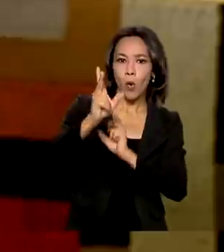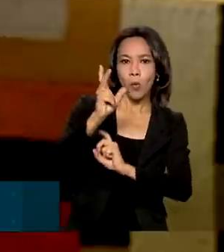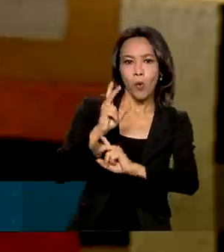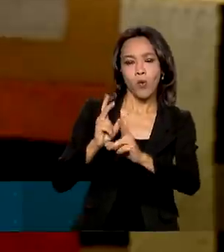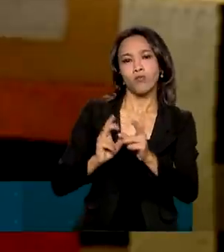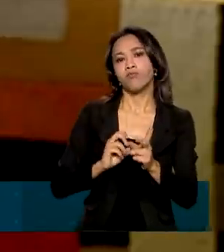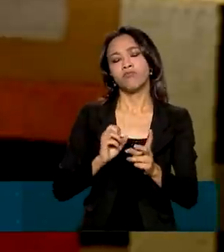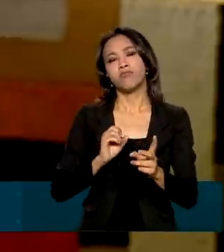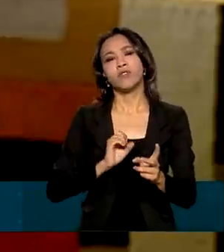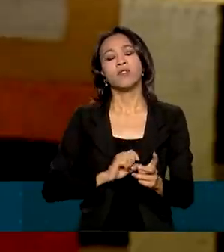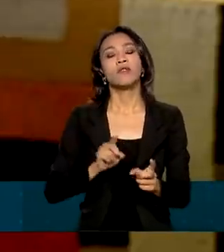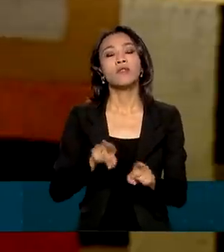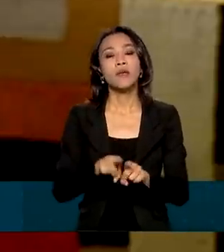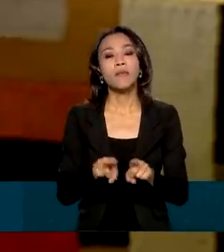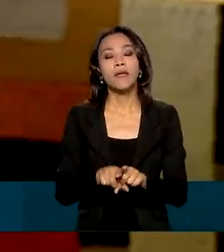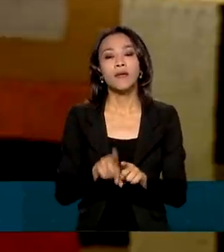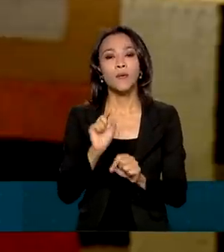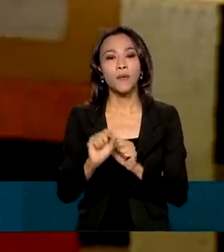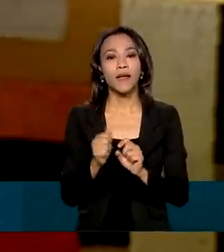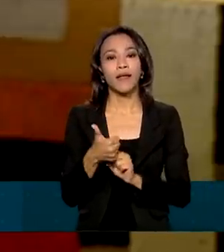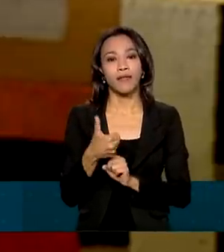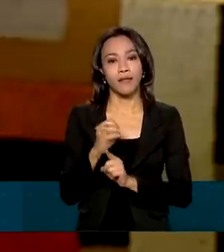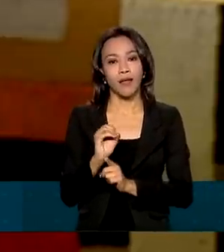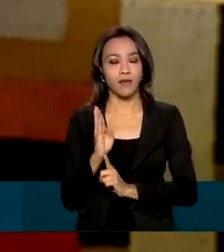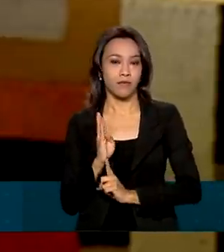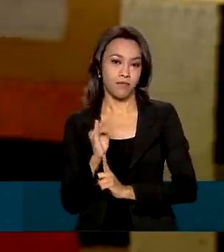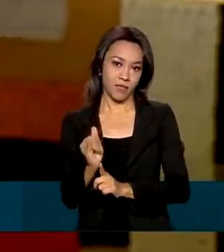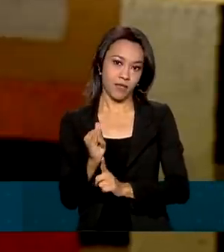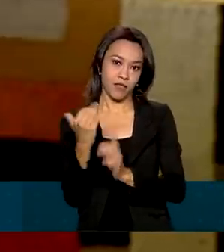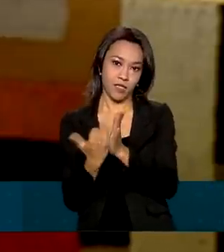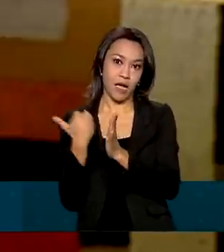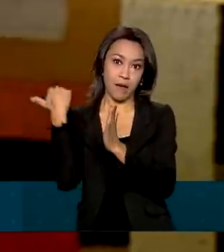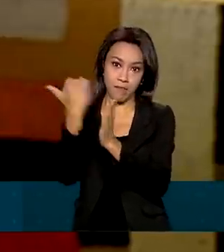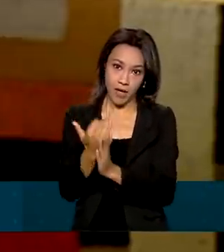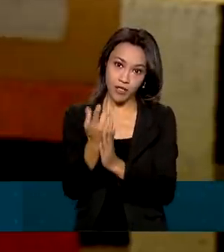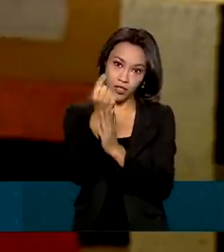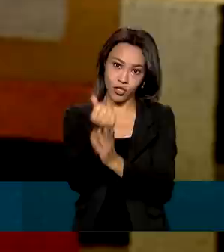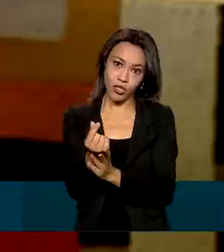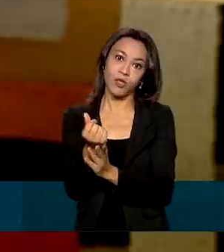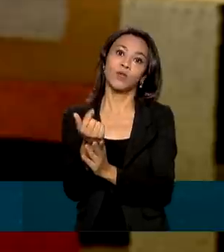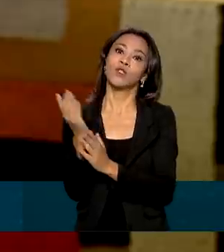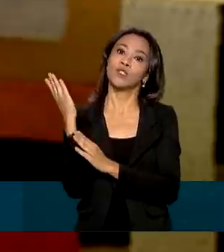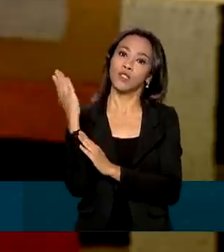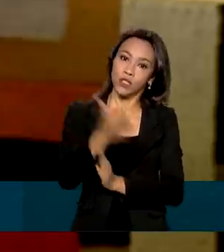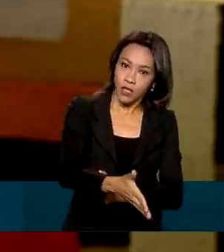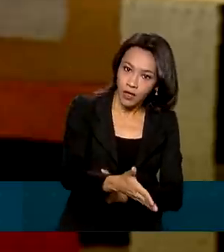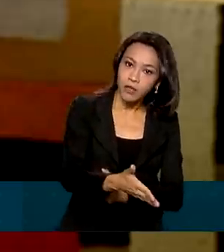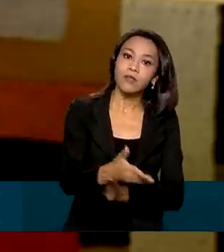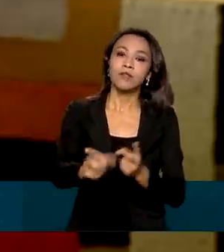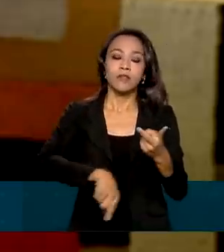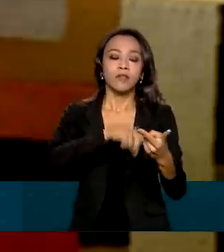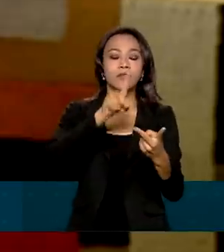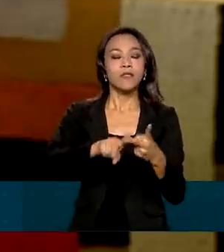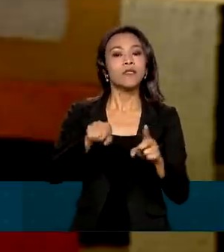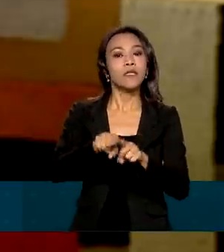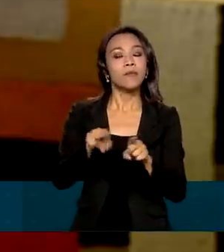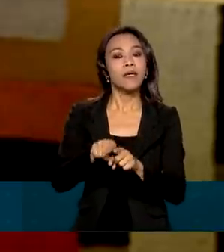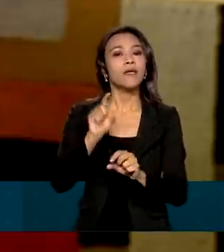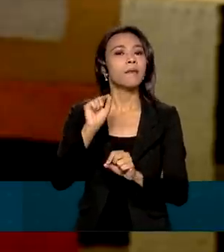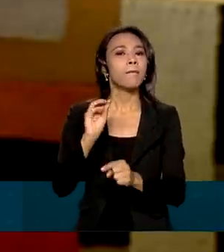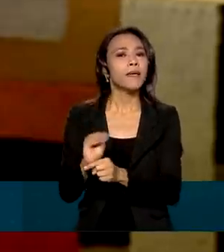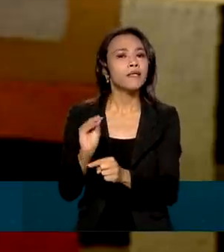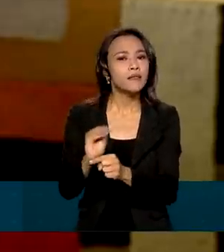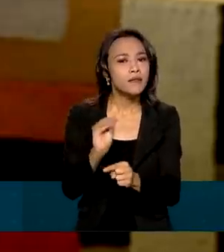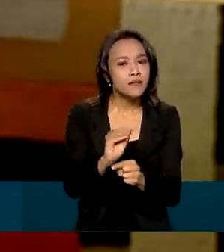Resultará na atração de 10 bilhões de dólares a mais em investimentos estrangeiros diretos e na geração ou manutenção de